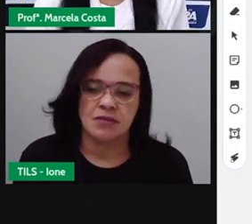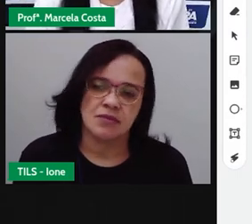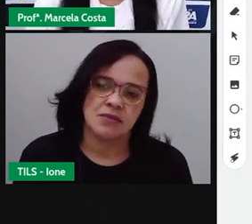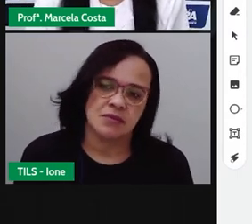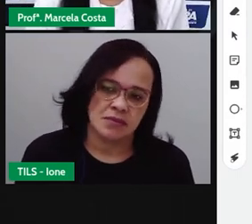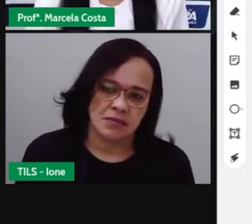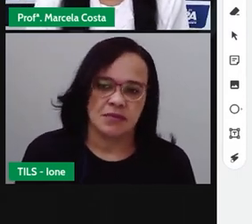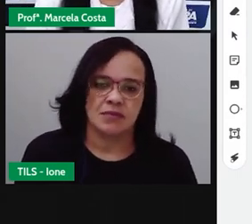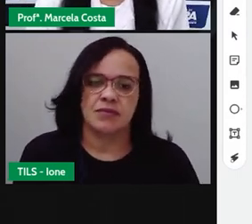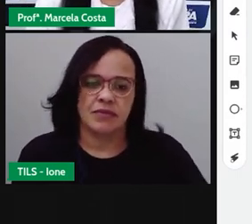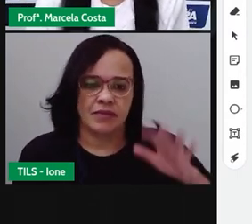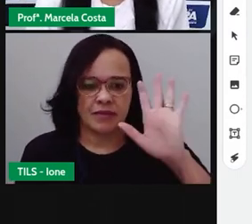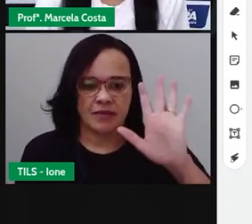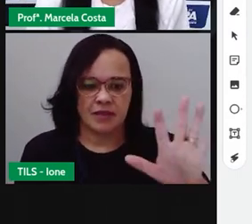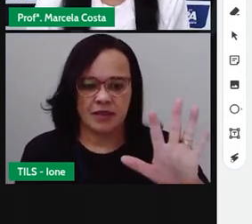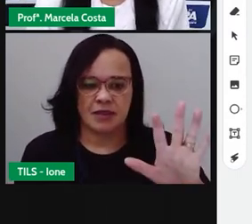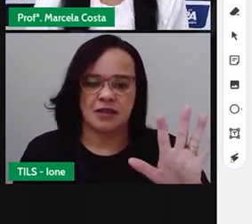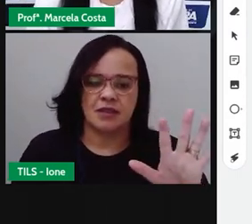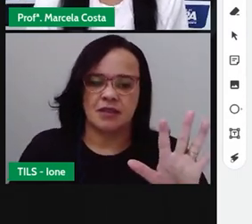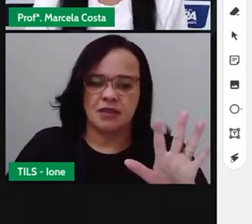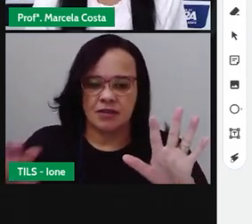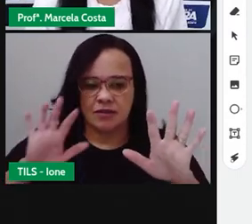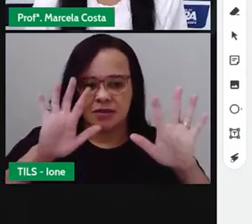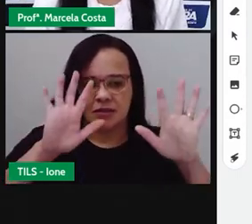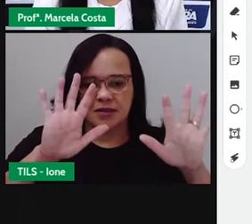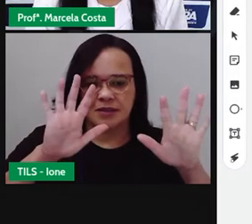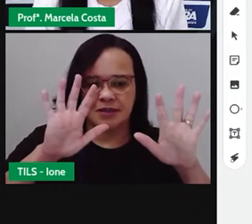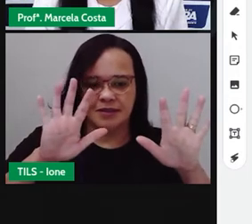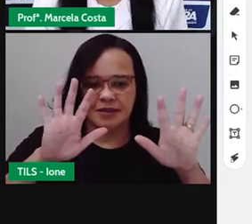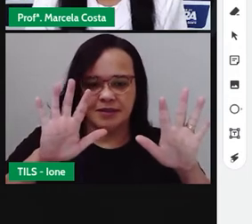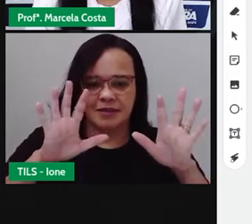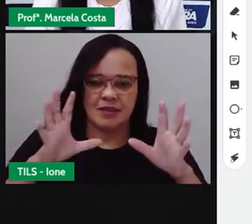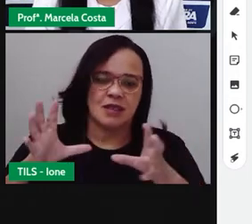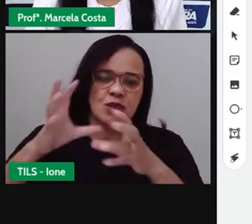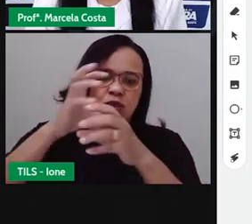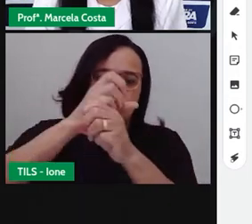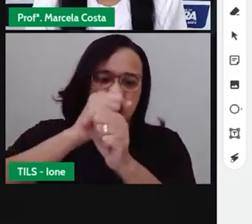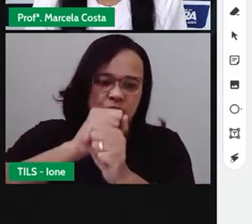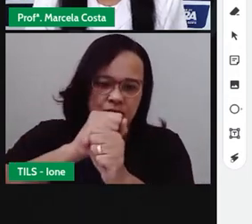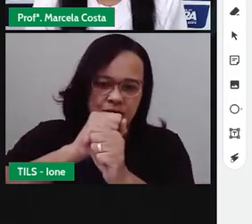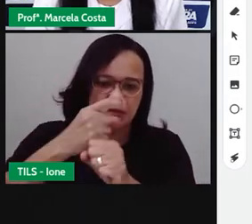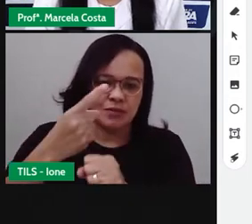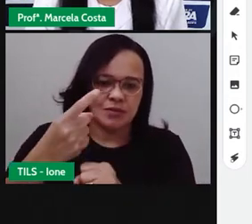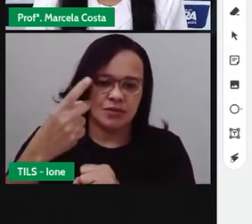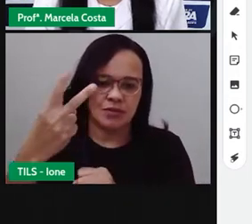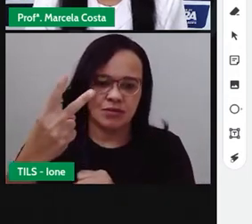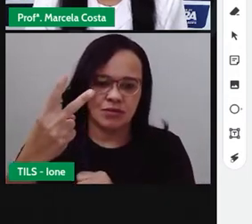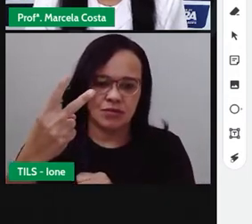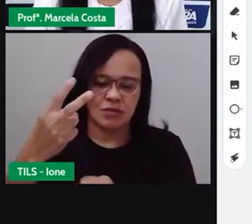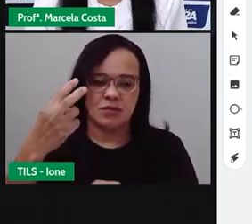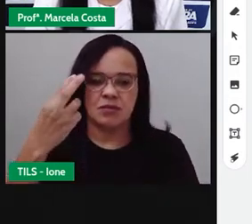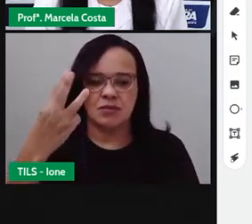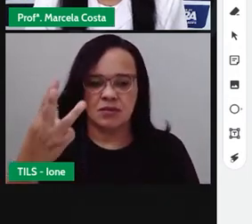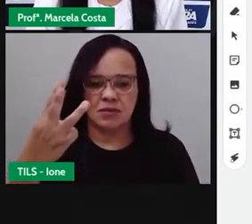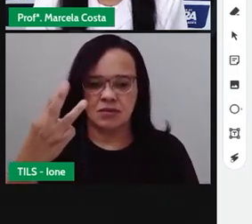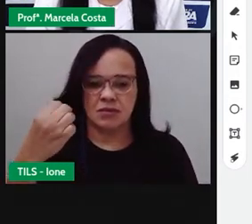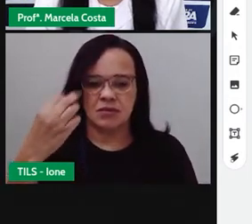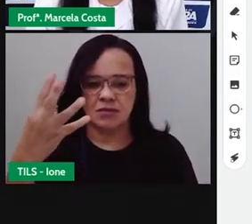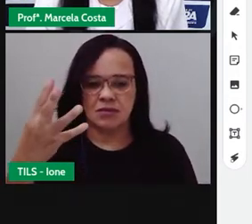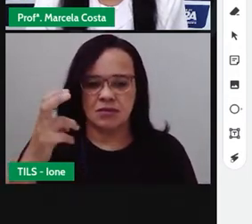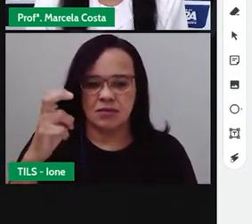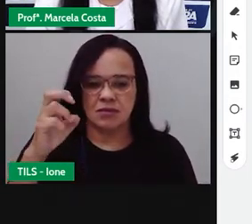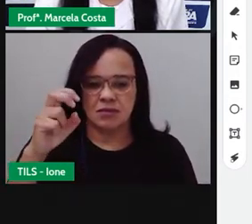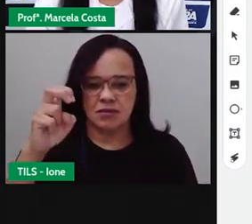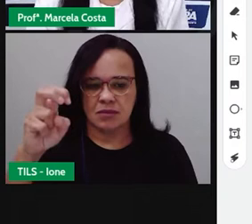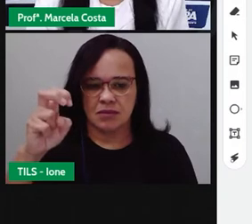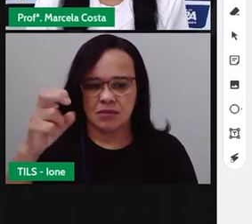agora eu fiz 5 em cima, 5 embaixo, agora eu conto tudo junto. 1, 2, 3, 4,